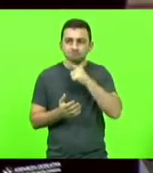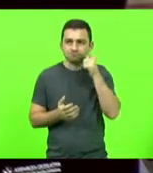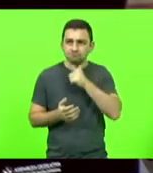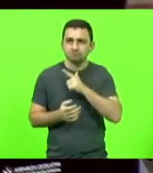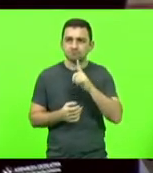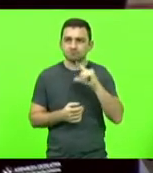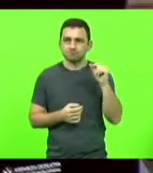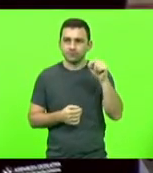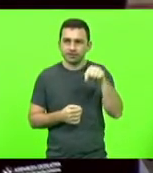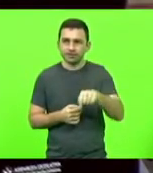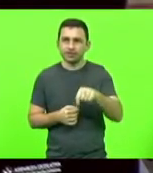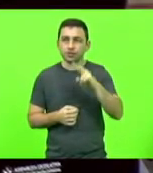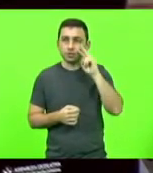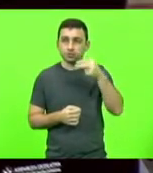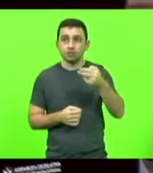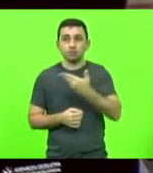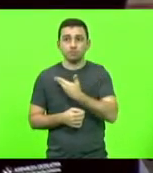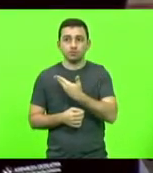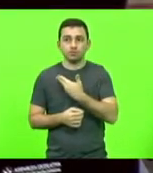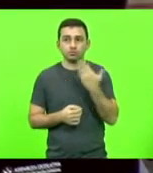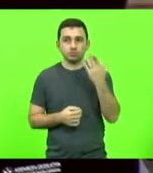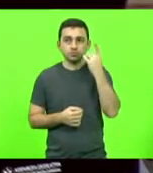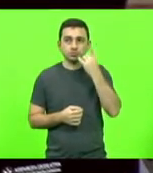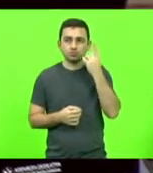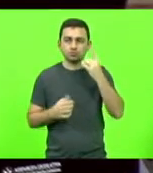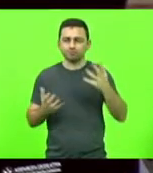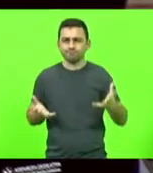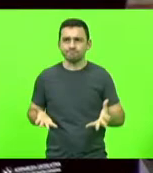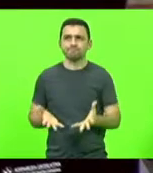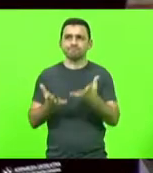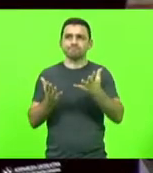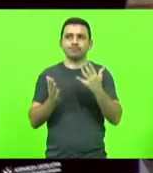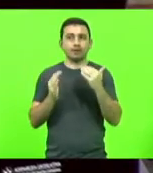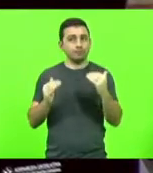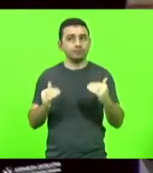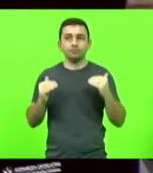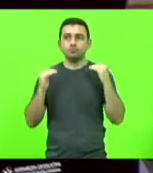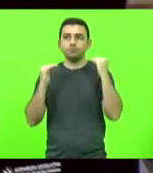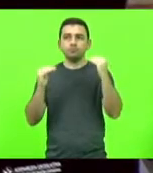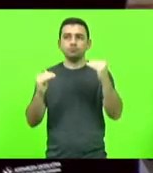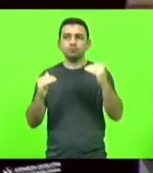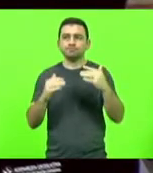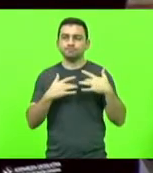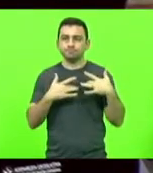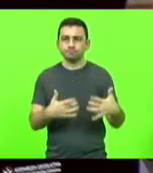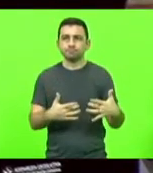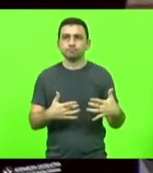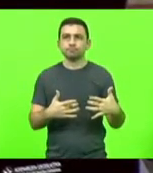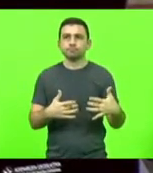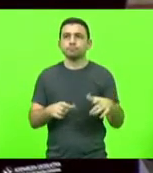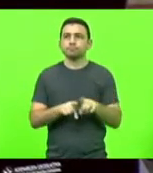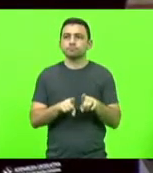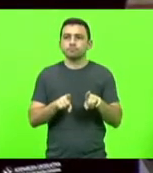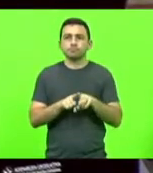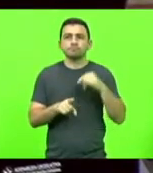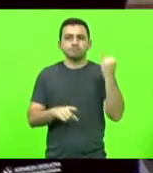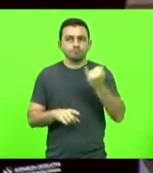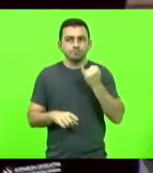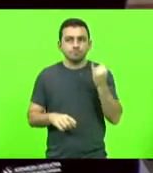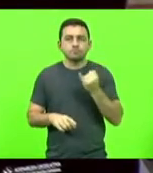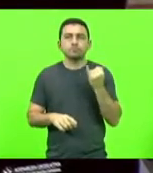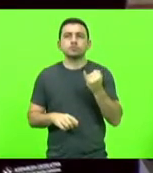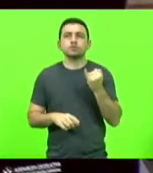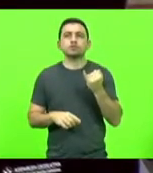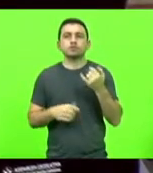do reconhecimento de um colega, deputado, enaltece mais ainda o espírito solidário e a relevância que tem o parlamento